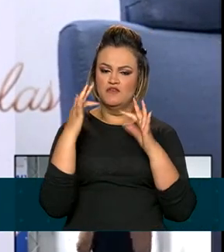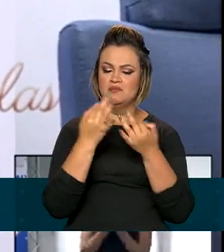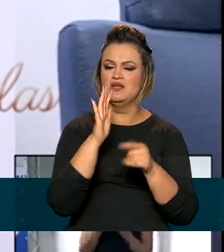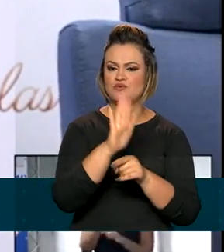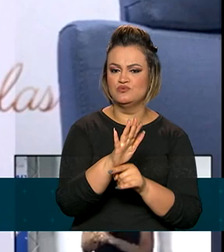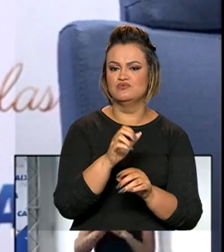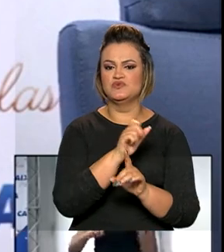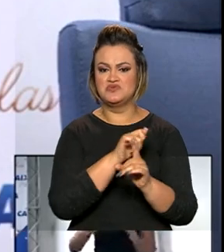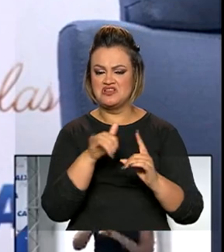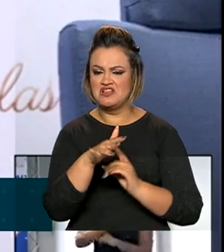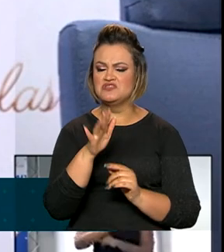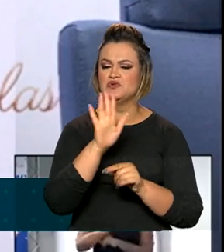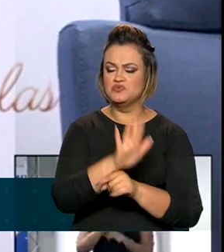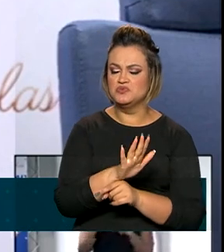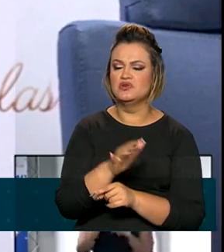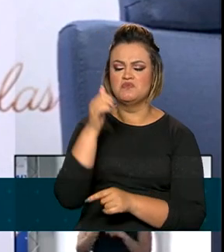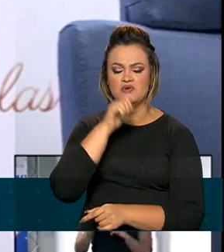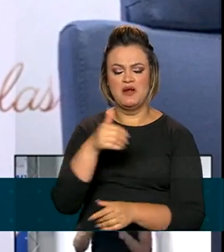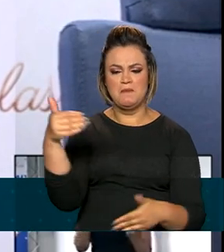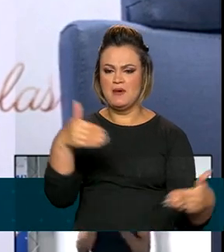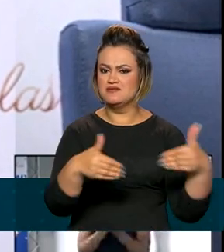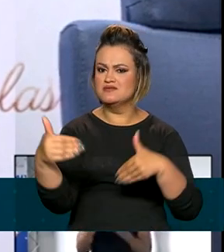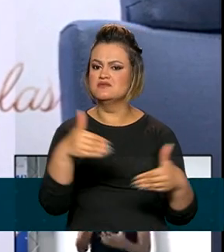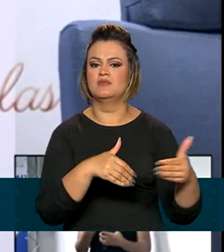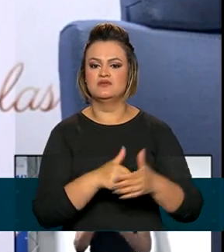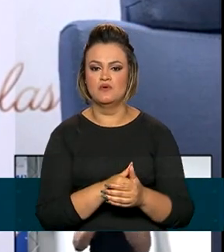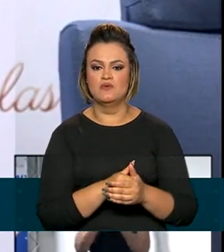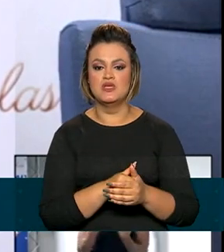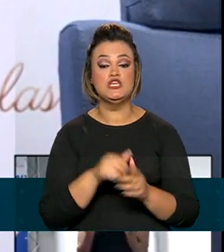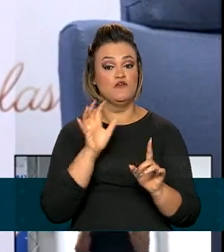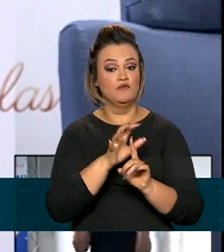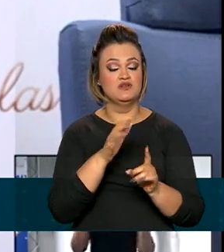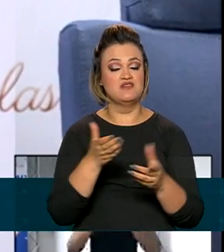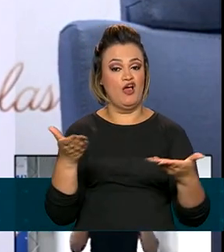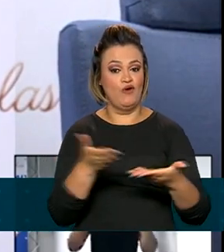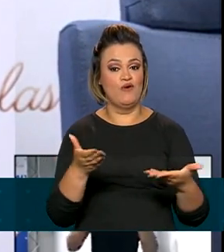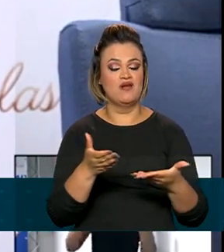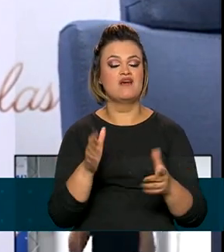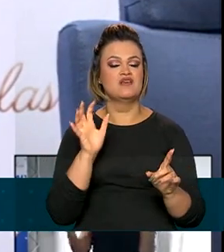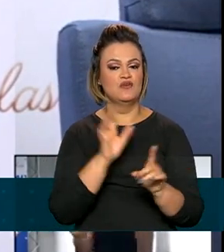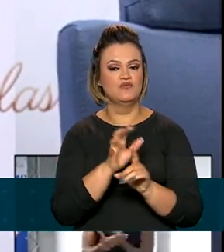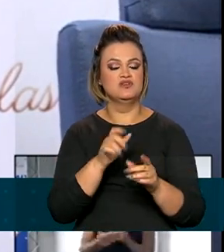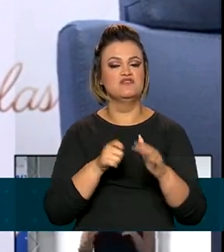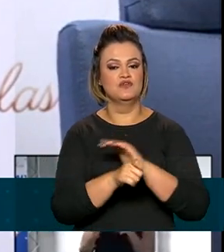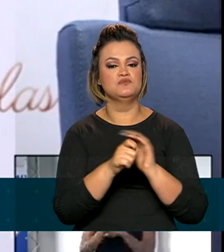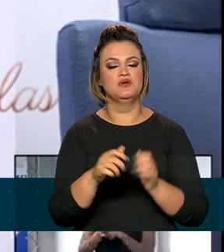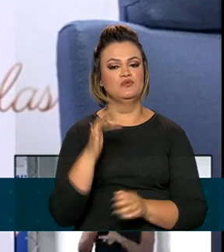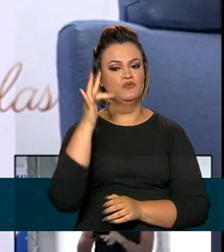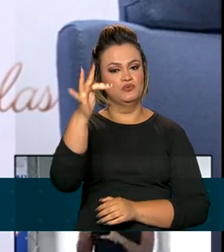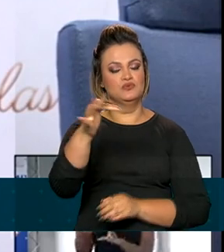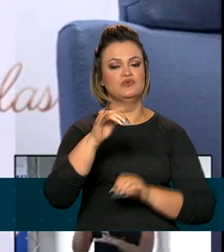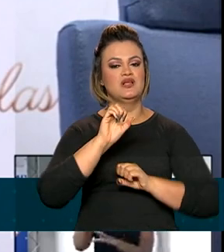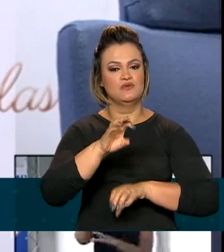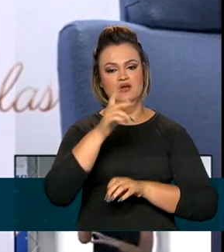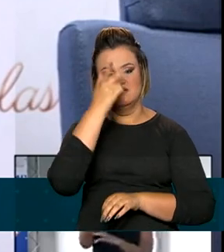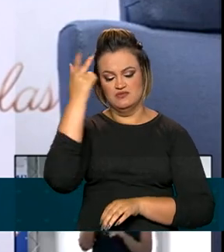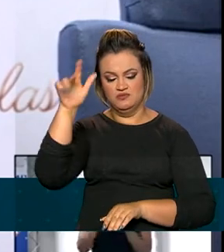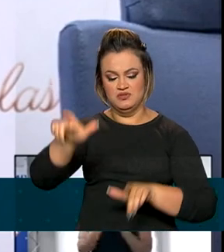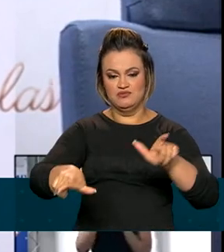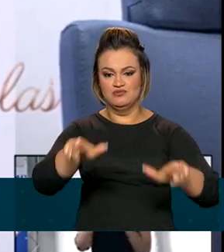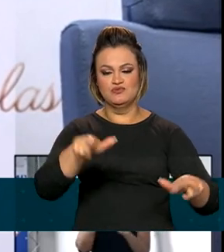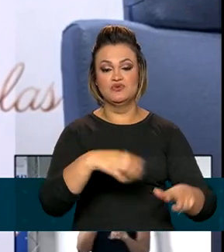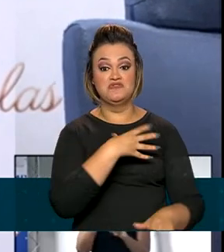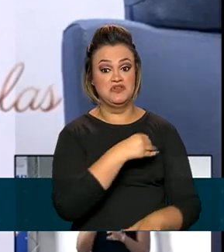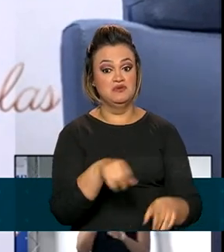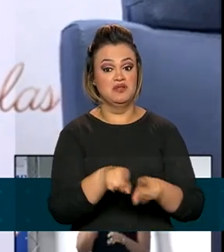na sociedade e o impacto que ela gera não só no presente, mas também o quanto ela investe no futuro e na educação dos filhos. Então,